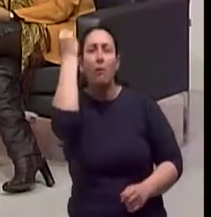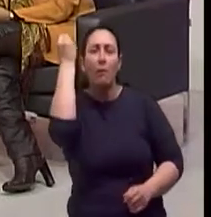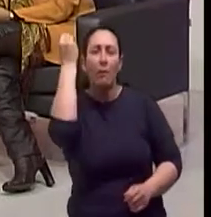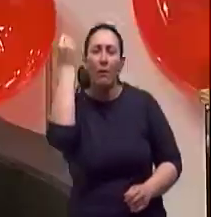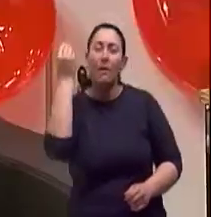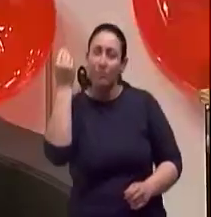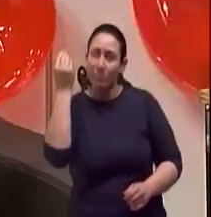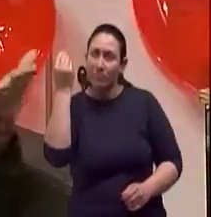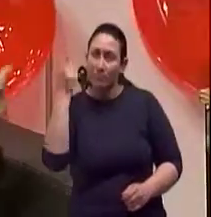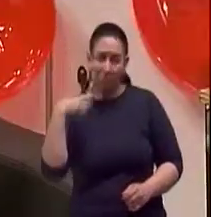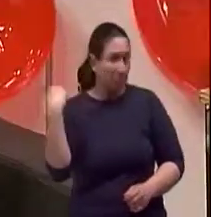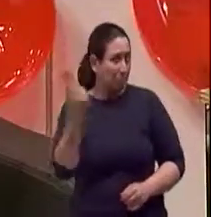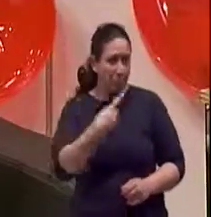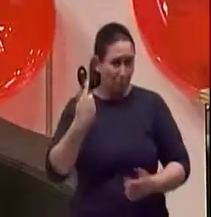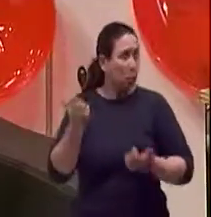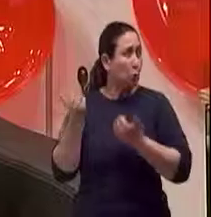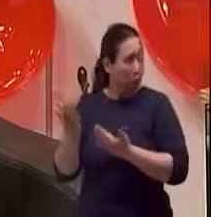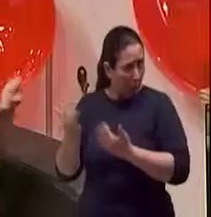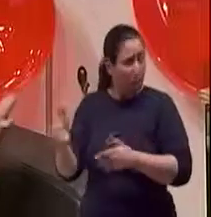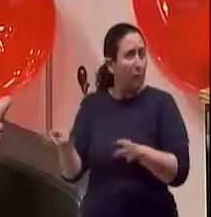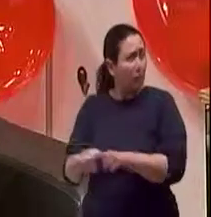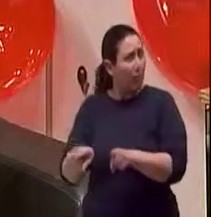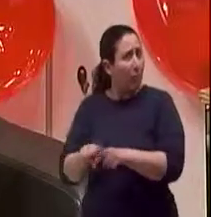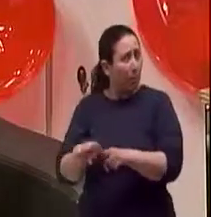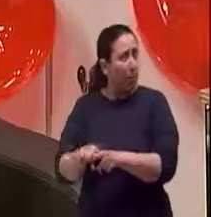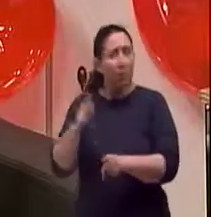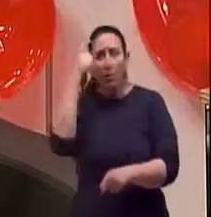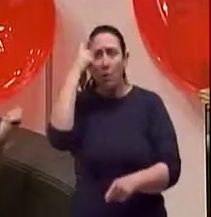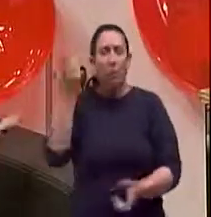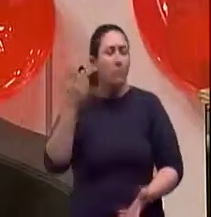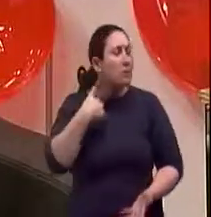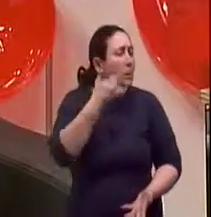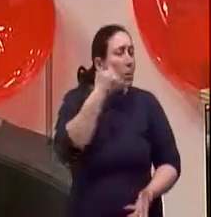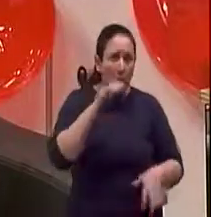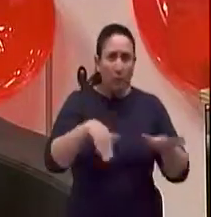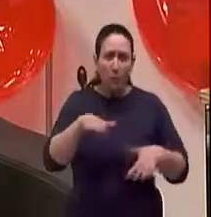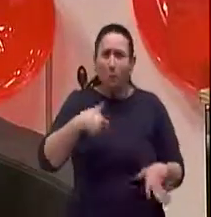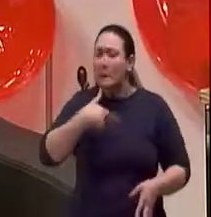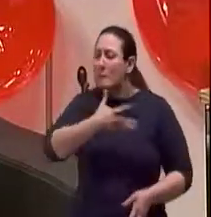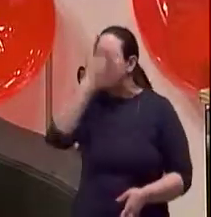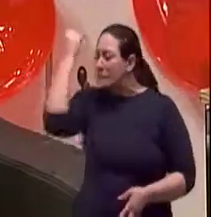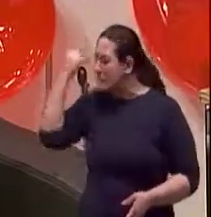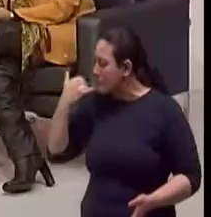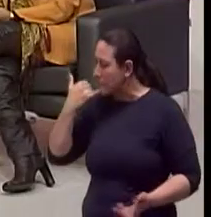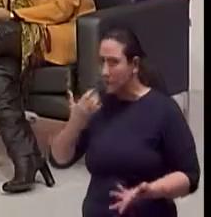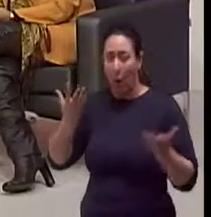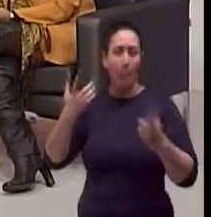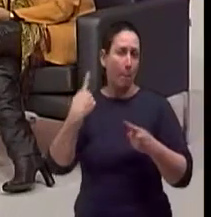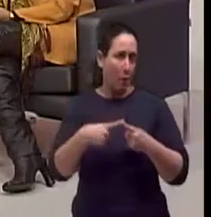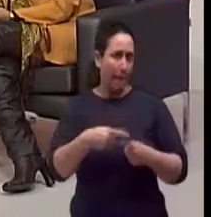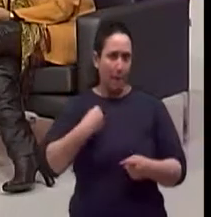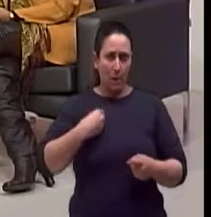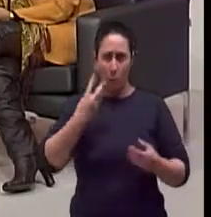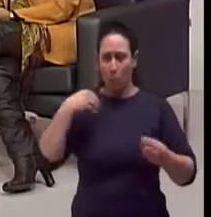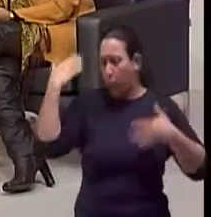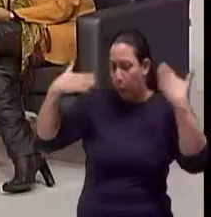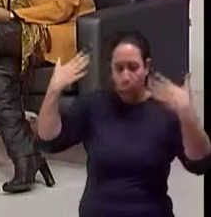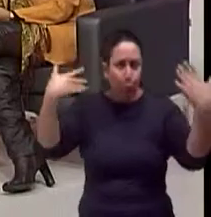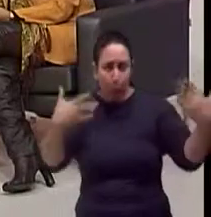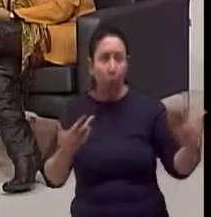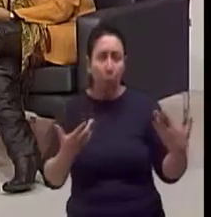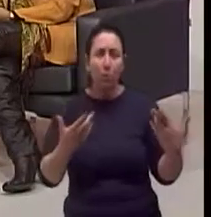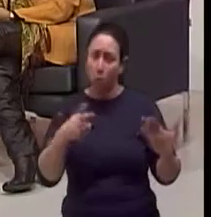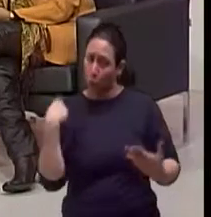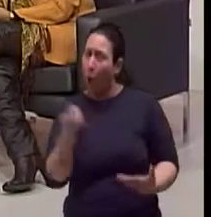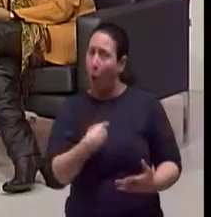ser caduco jovem, ter um esquecimento. Onde está meu celular hoje? A gente esquece muita coisa porque a nossa vida é muito ativa. Então,